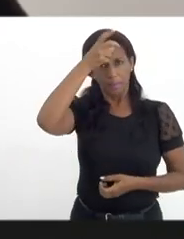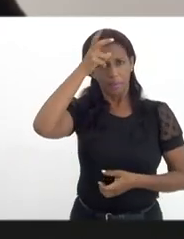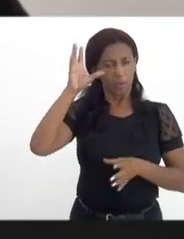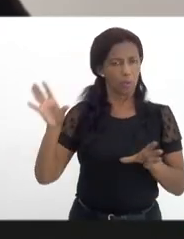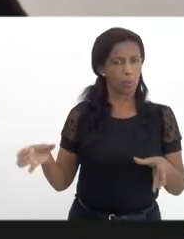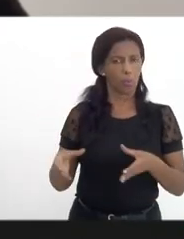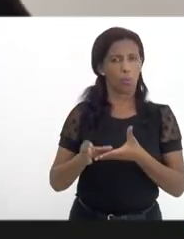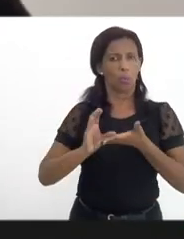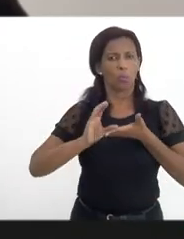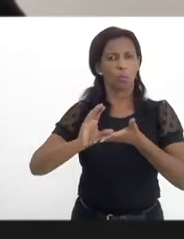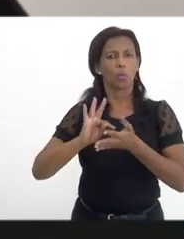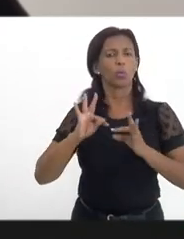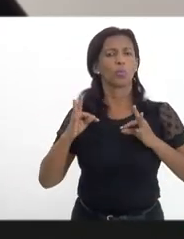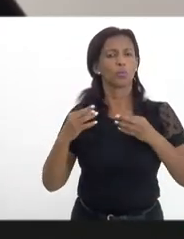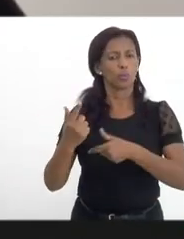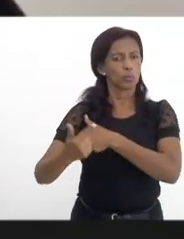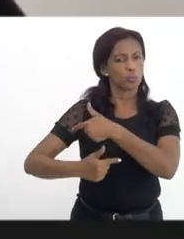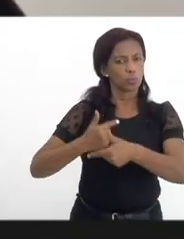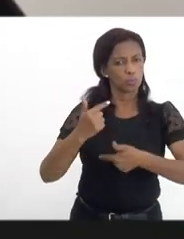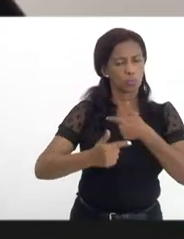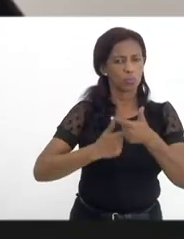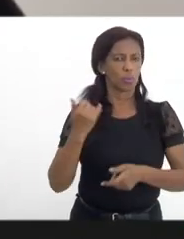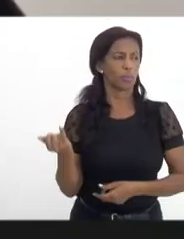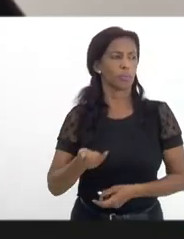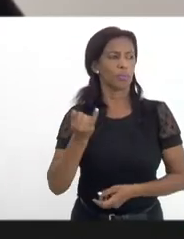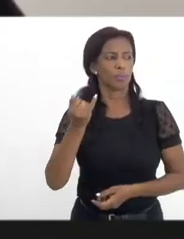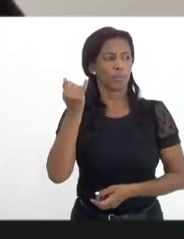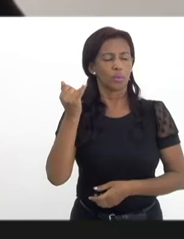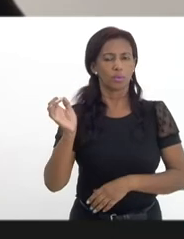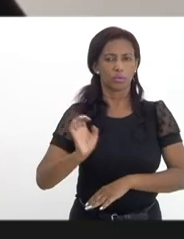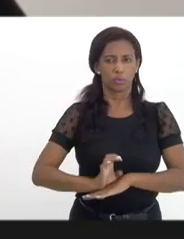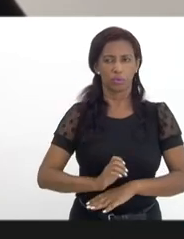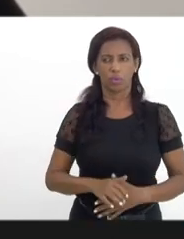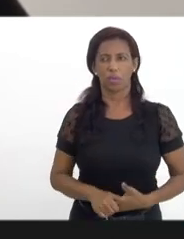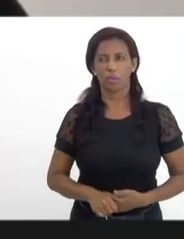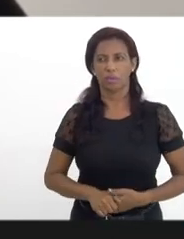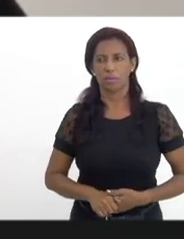comissão e com todos os envolvidos nessa bandeira tão importante do nosso Estado.